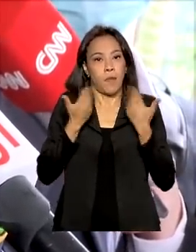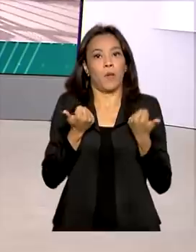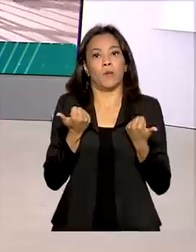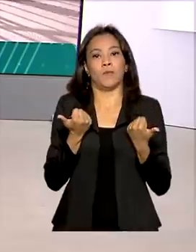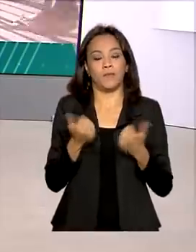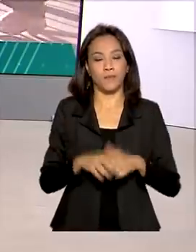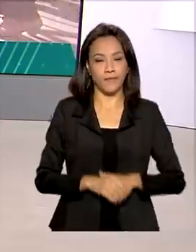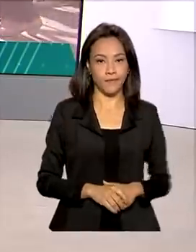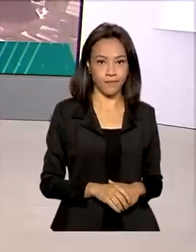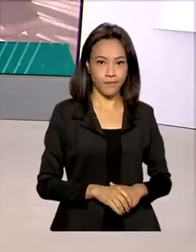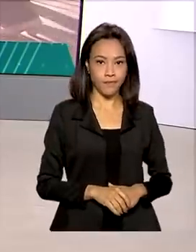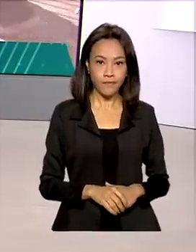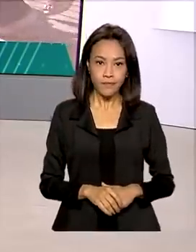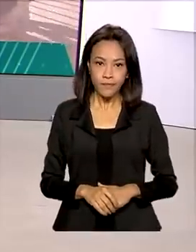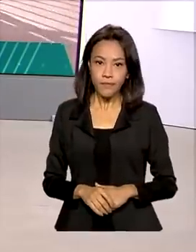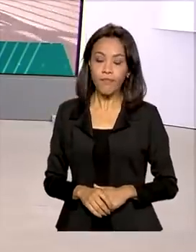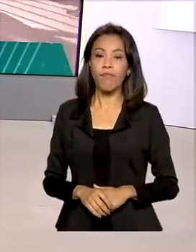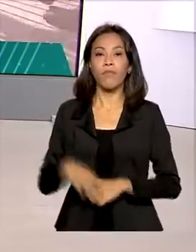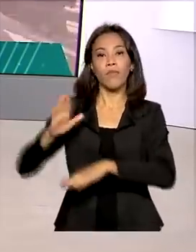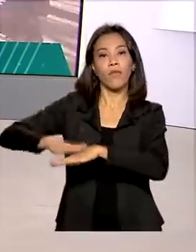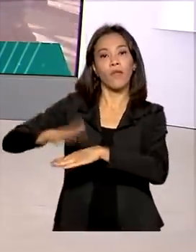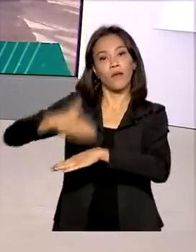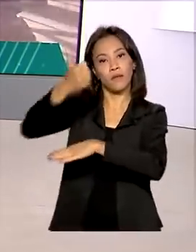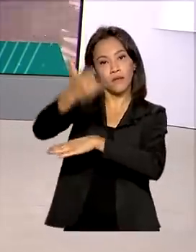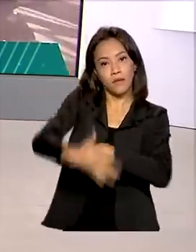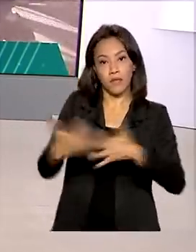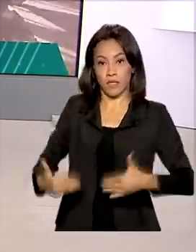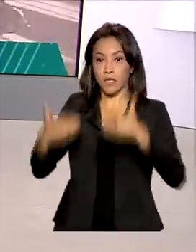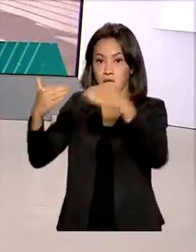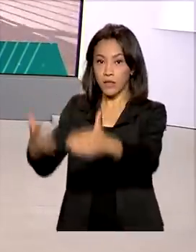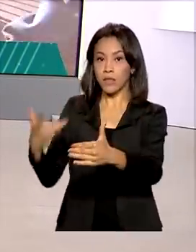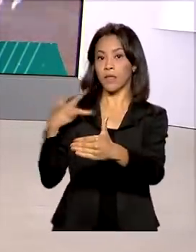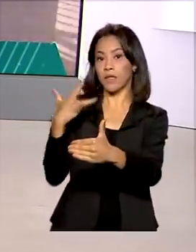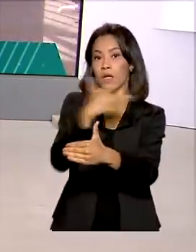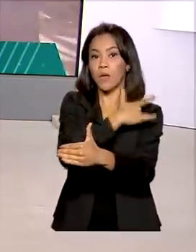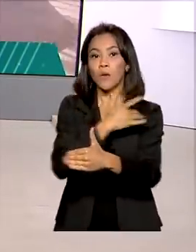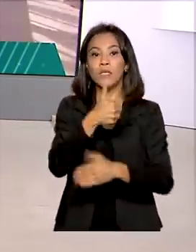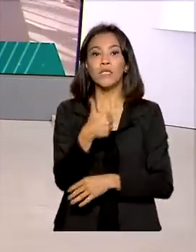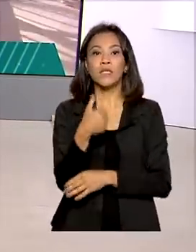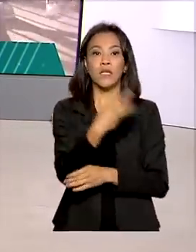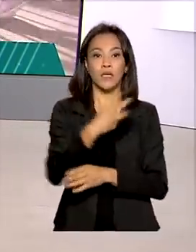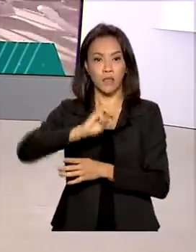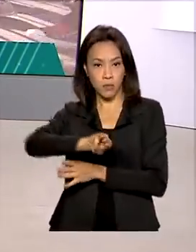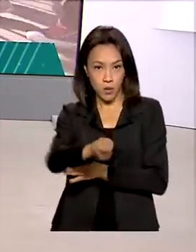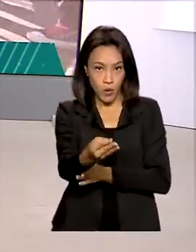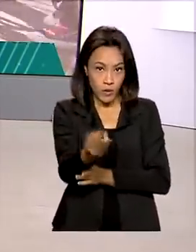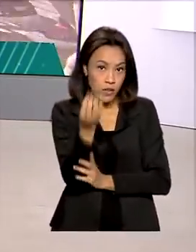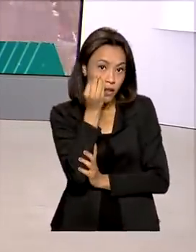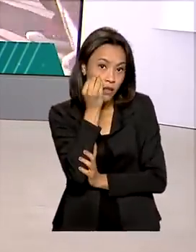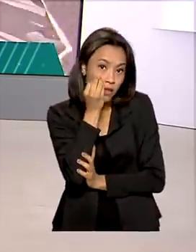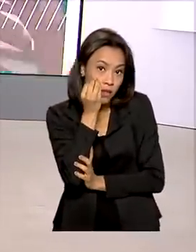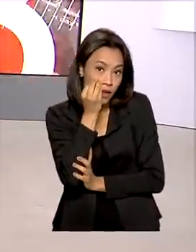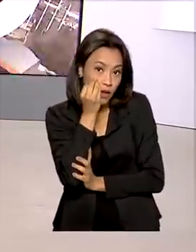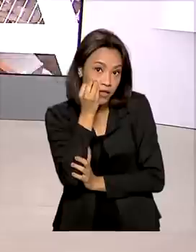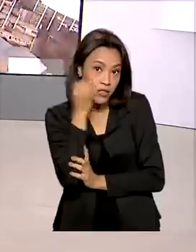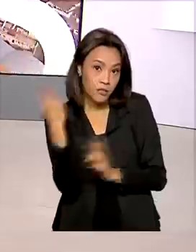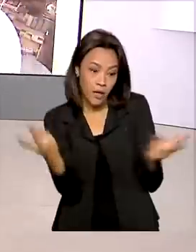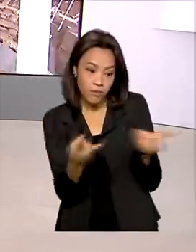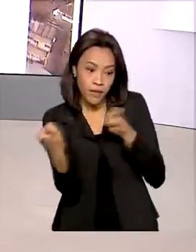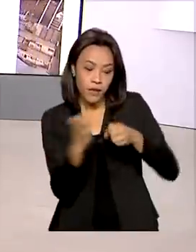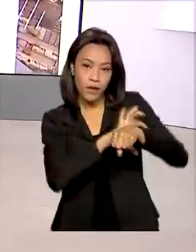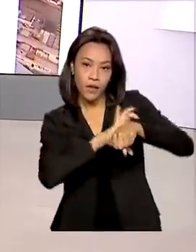essa. E, segundo o Ministério da Saúde, mais 13 milhões de testes para detecção da Covid-19